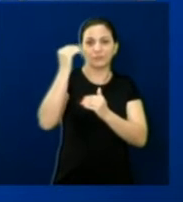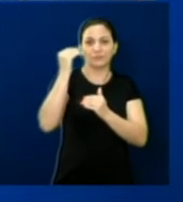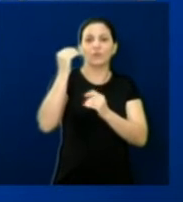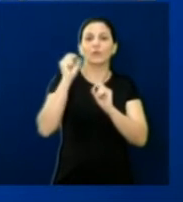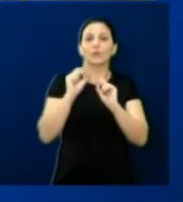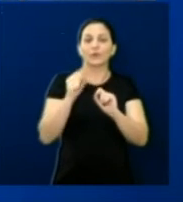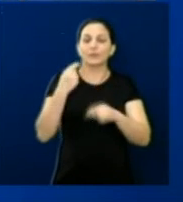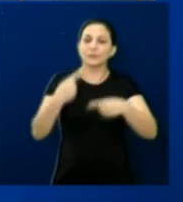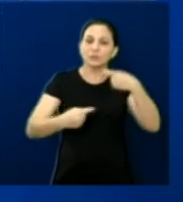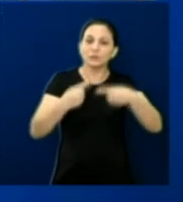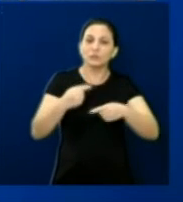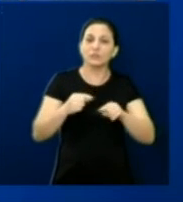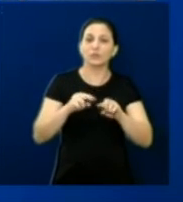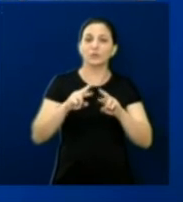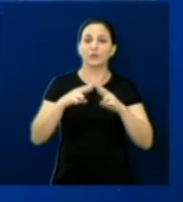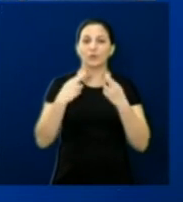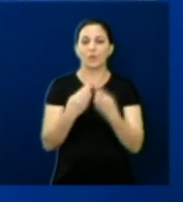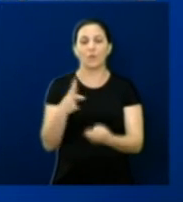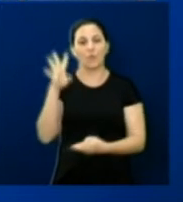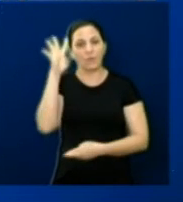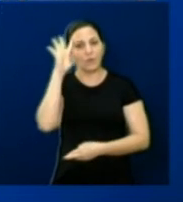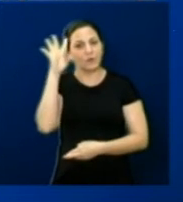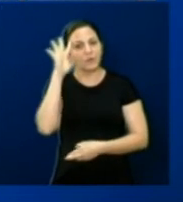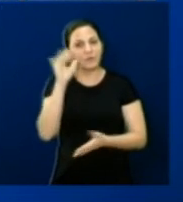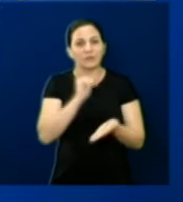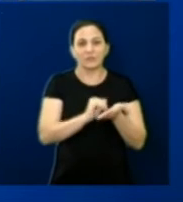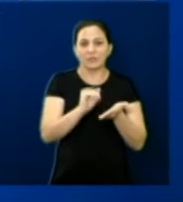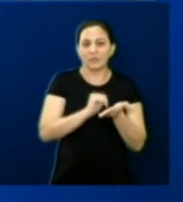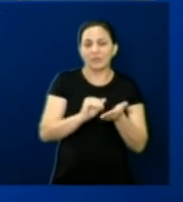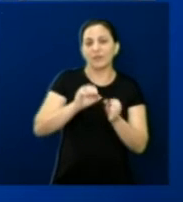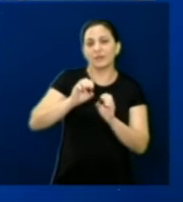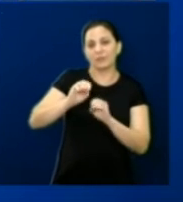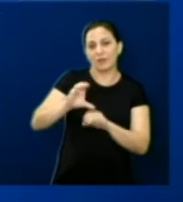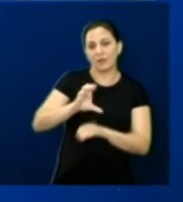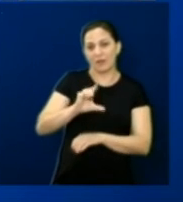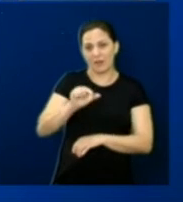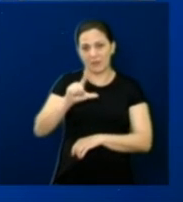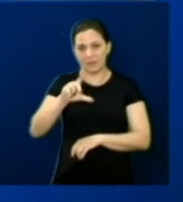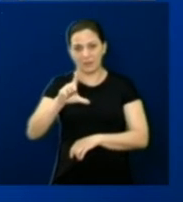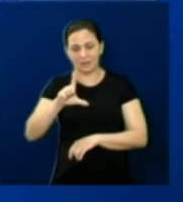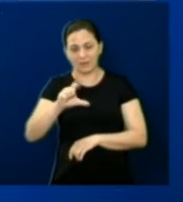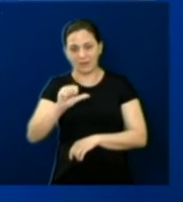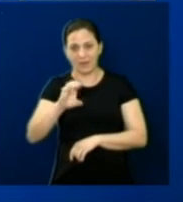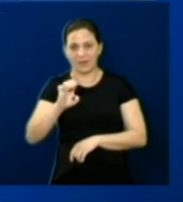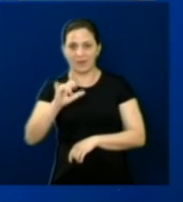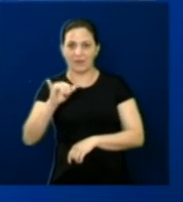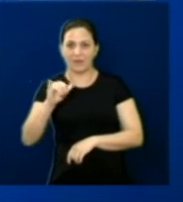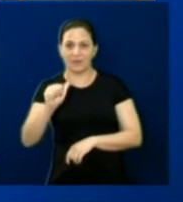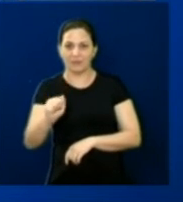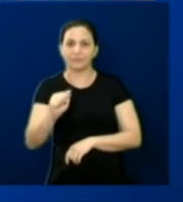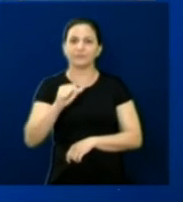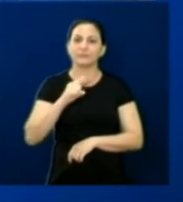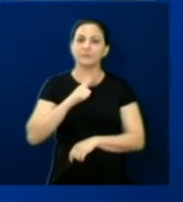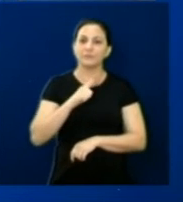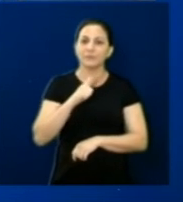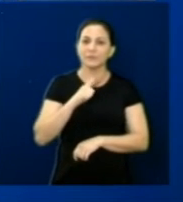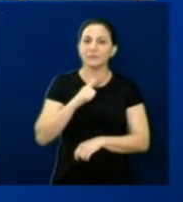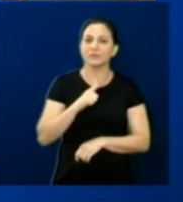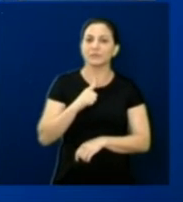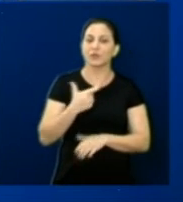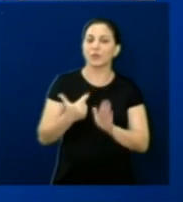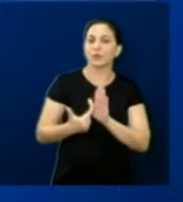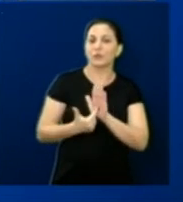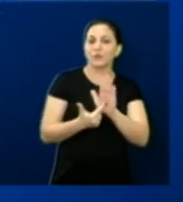a situação, nos reunimos na última quarta-feira com a Secretária de Educação, Clélia Mara Santos, que falou da necessidade de fazer um levantamento dos